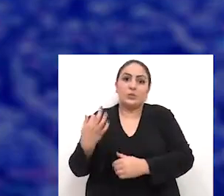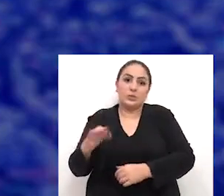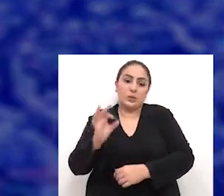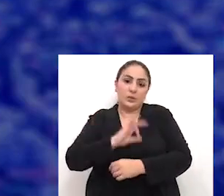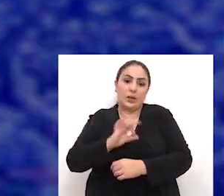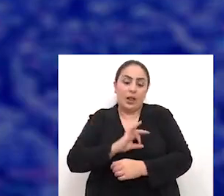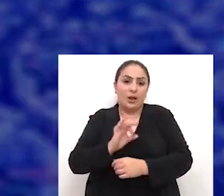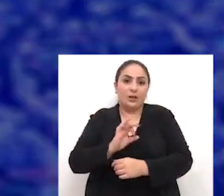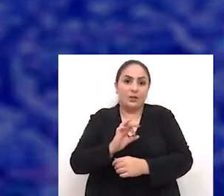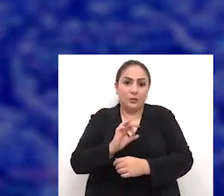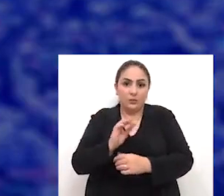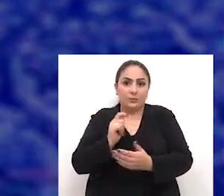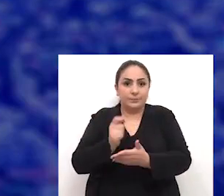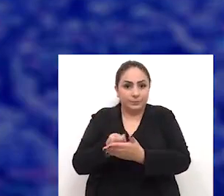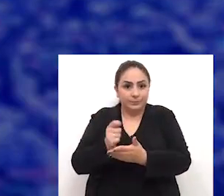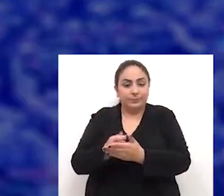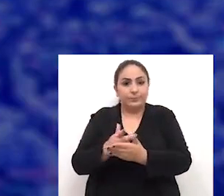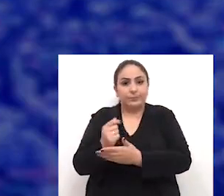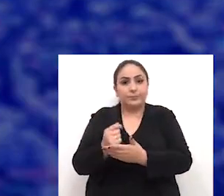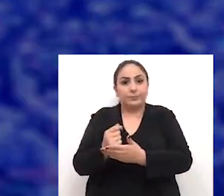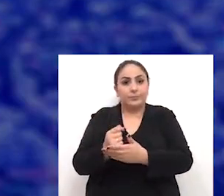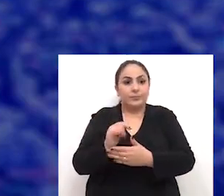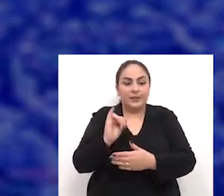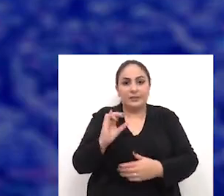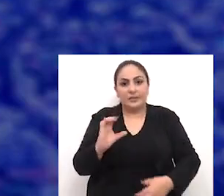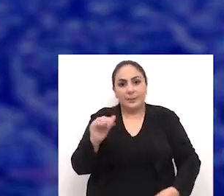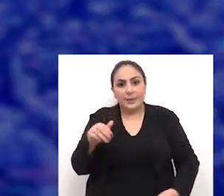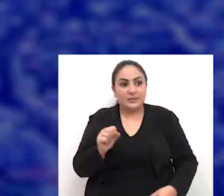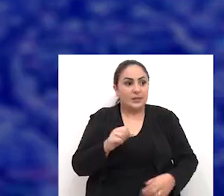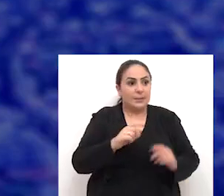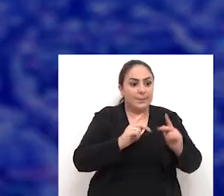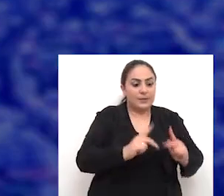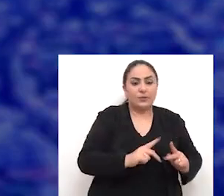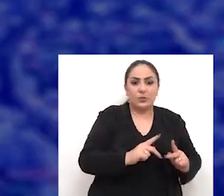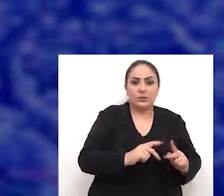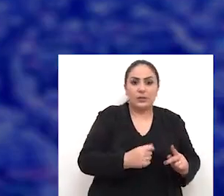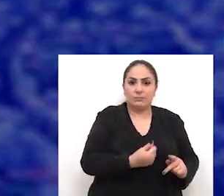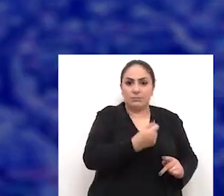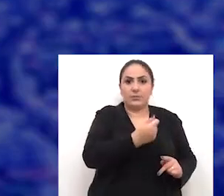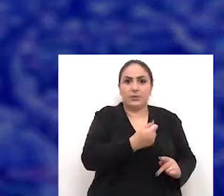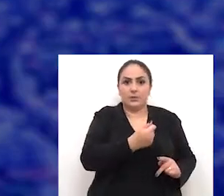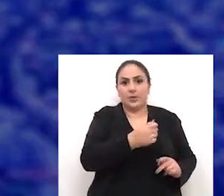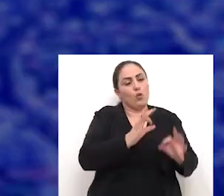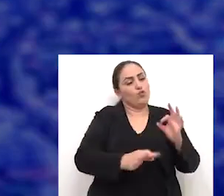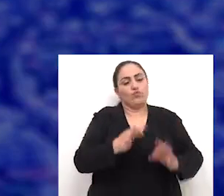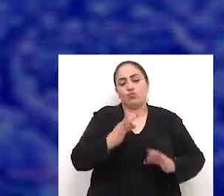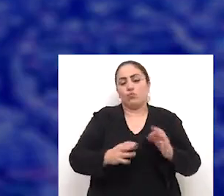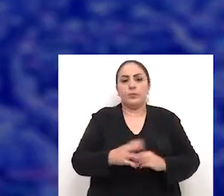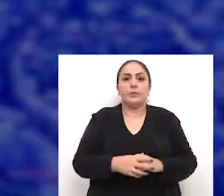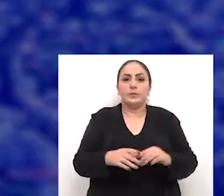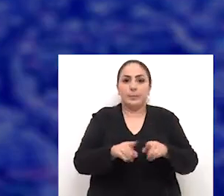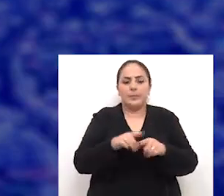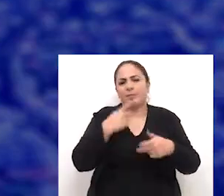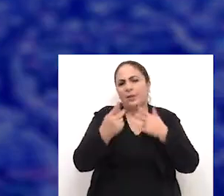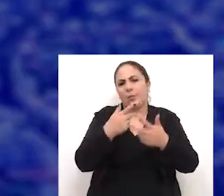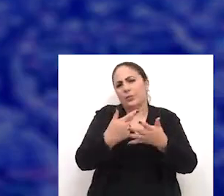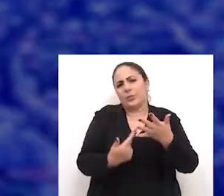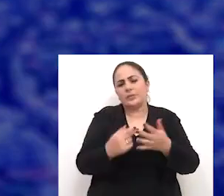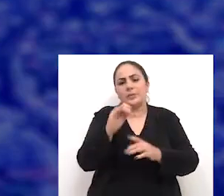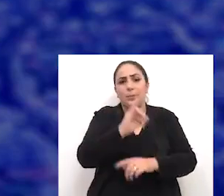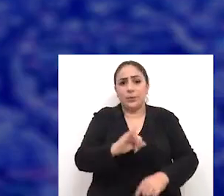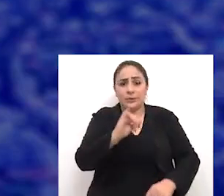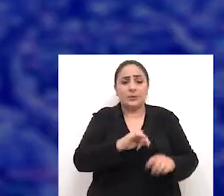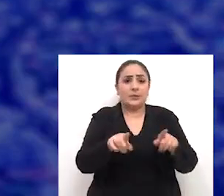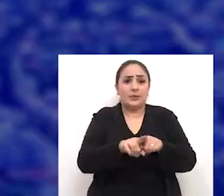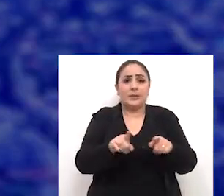sua renda em consumo com relação ao ICMS do que famílias de alta renda, isso não é justo. Sem aqui falar também de outros pontos que são